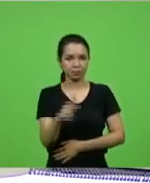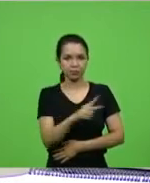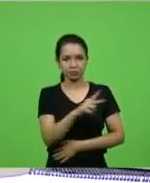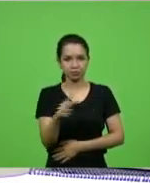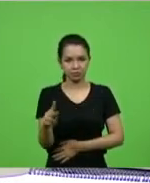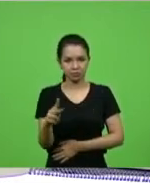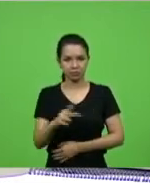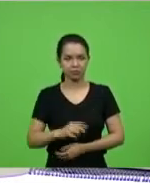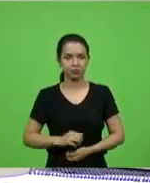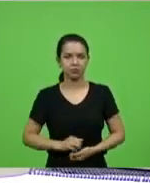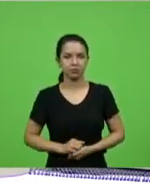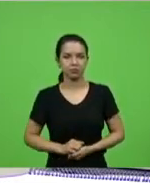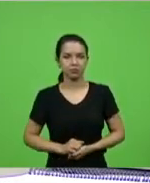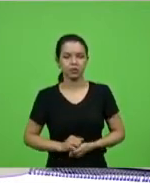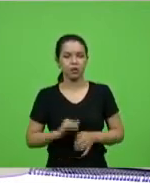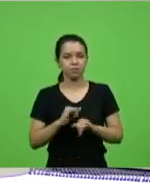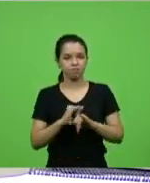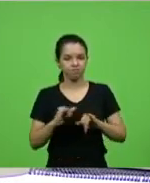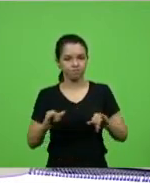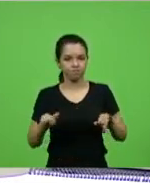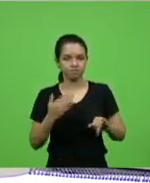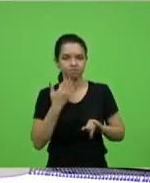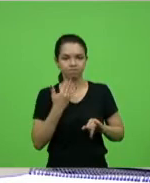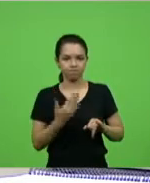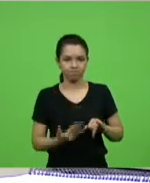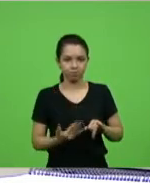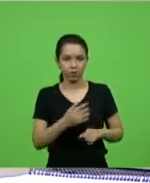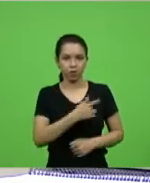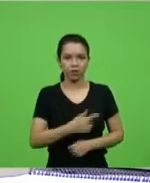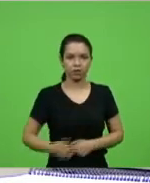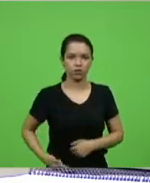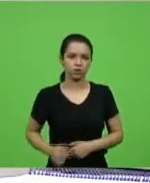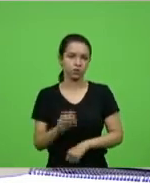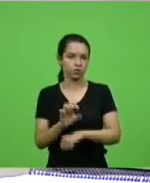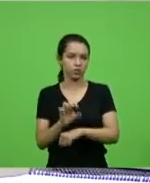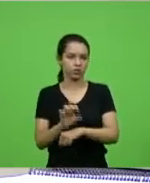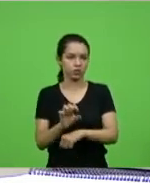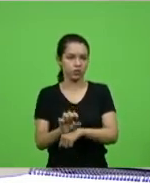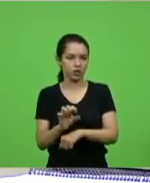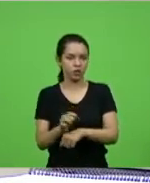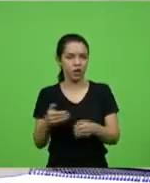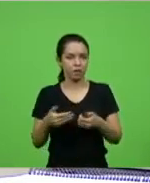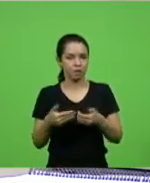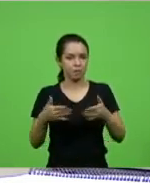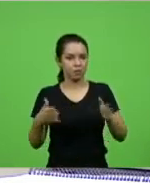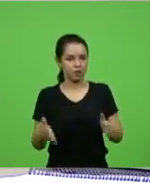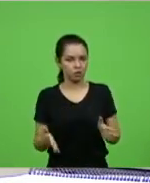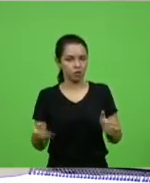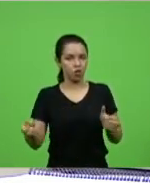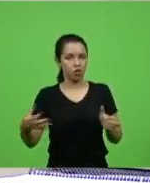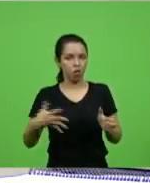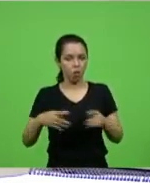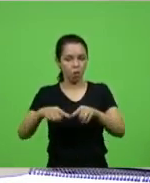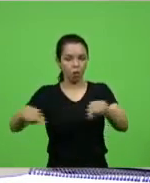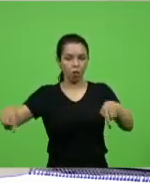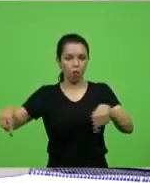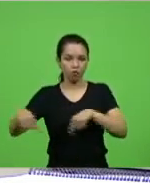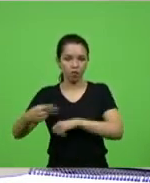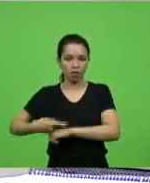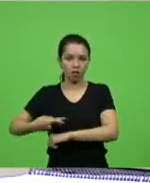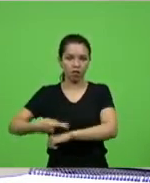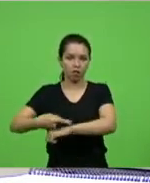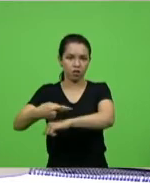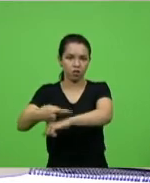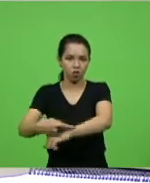Bodiceira, manifestando apelo ao governador do Estado para abertura da nova ala de leitos no Hospital de